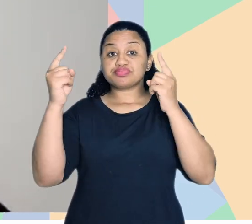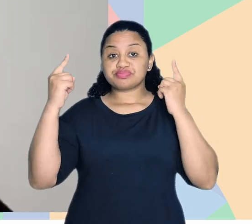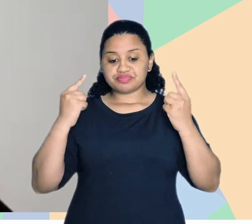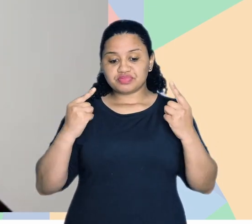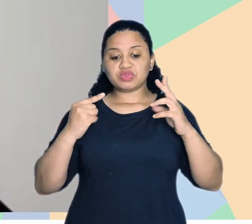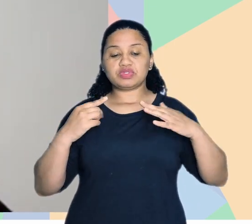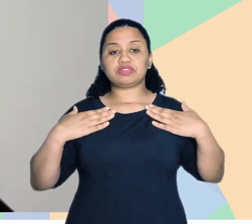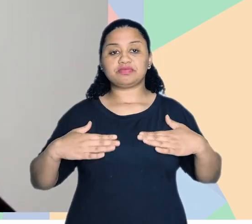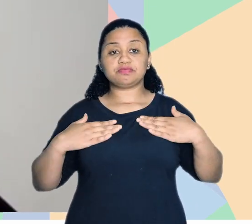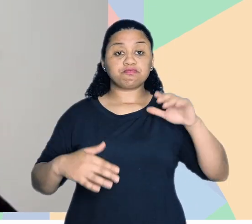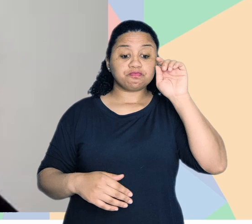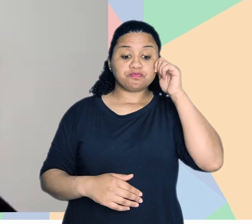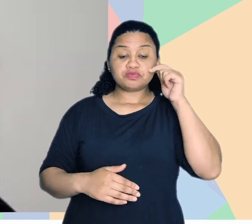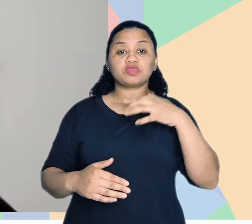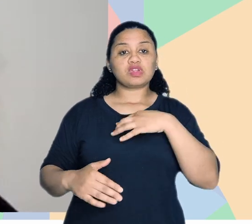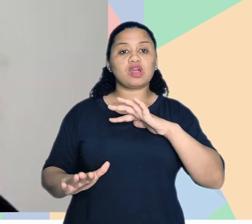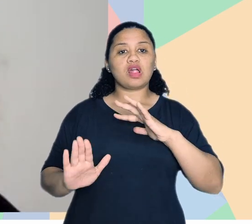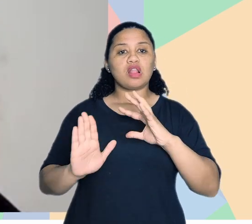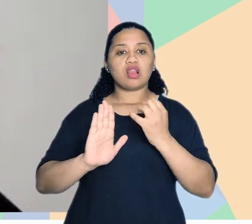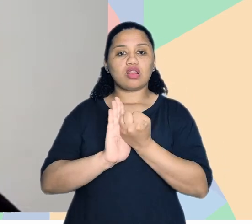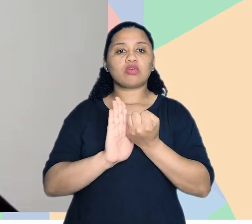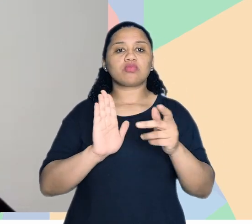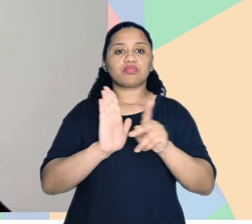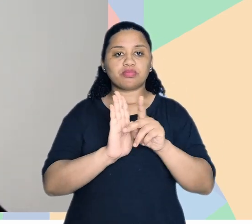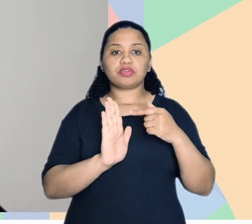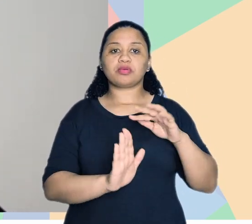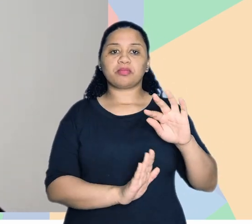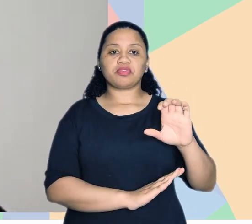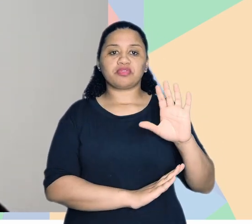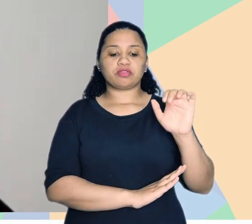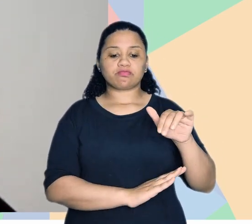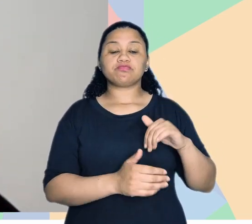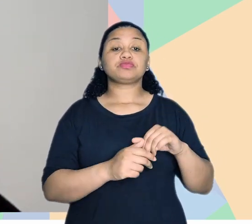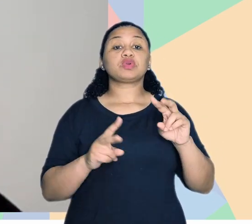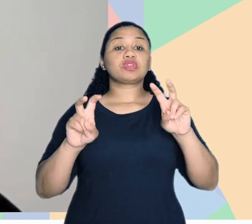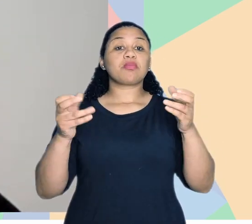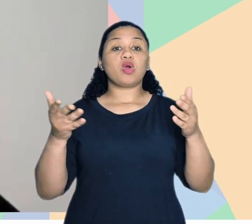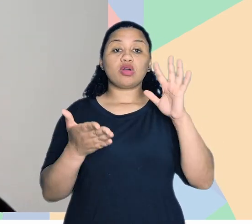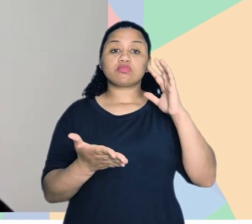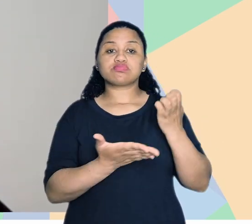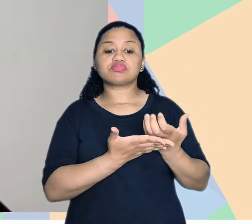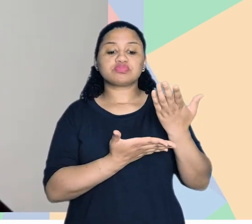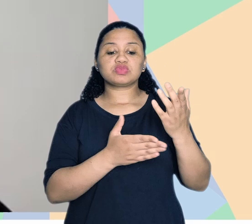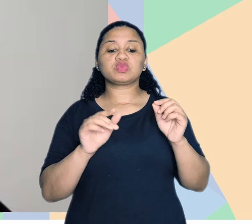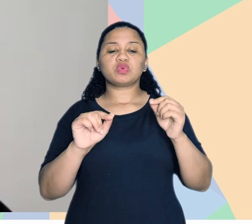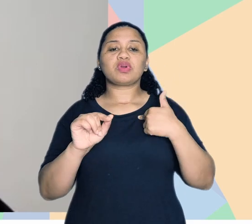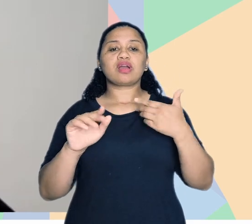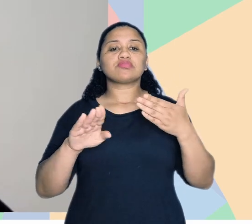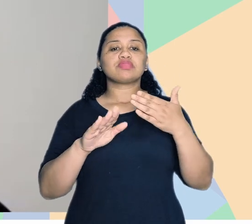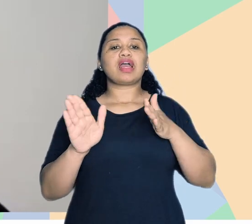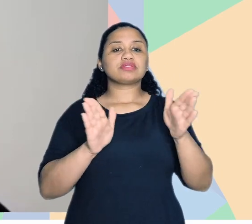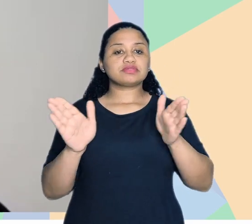estou usando uma camiseta preta com o logo da FECAM. O tema de hoje do nosso podcast é a acessibilidade arquitetônica.